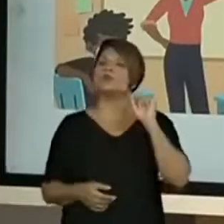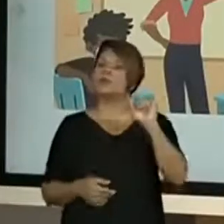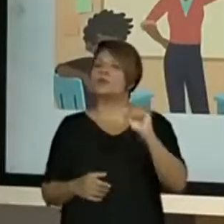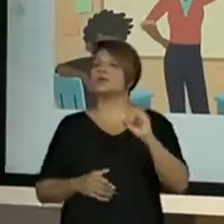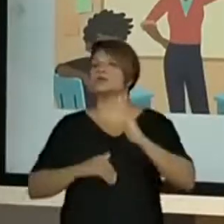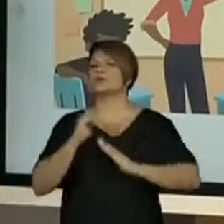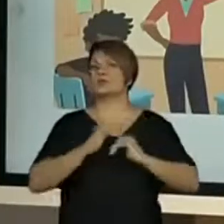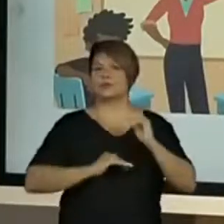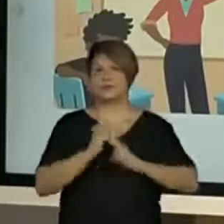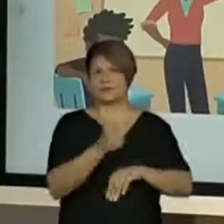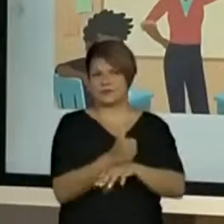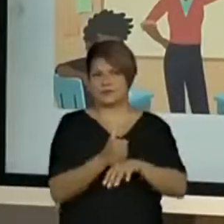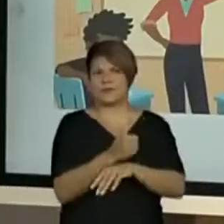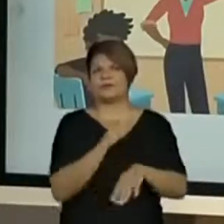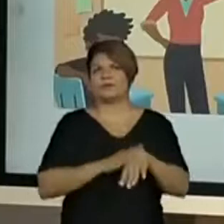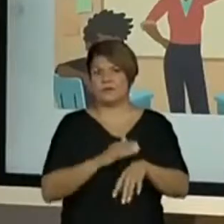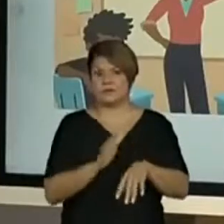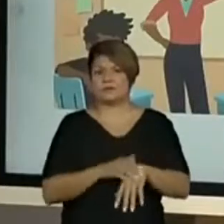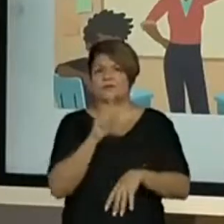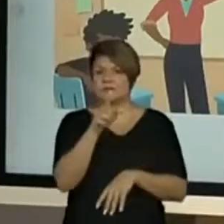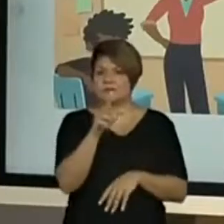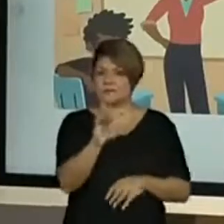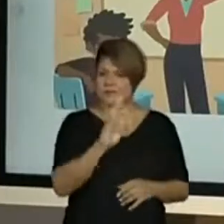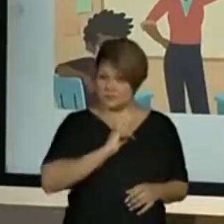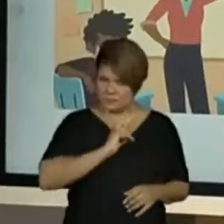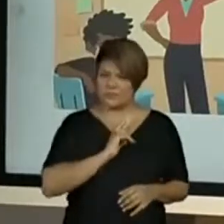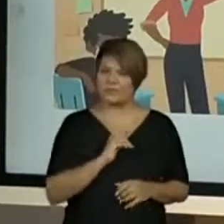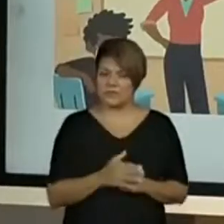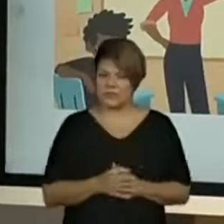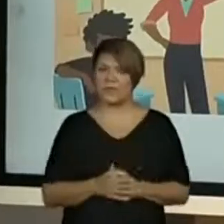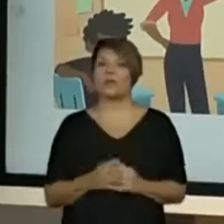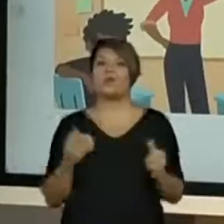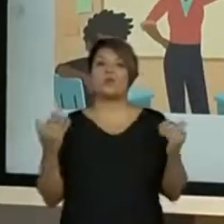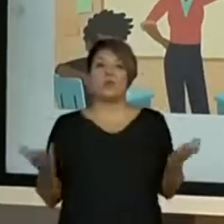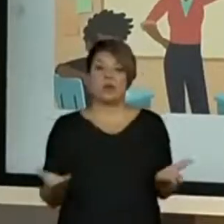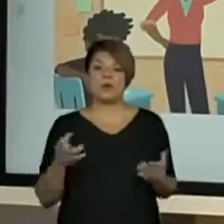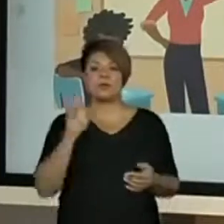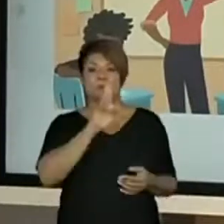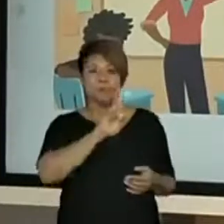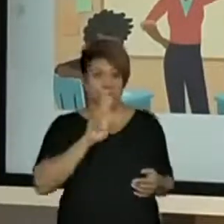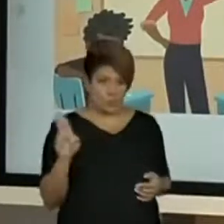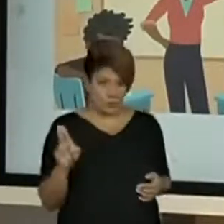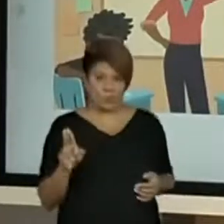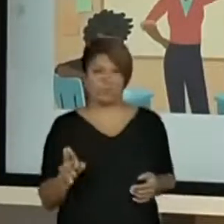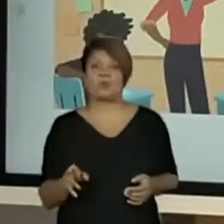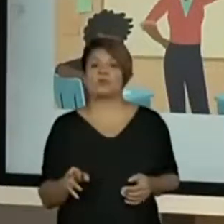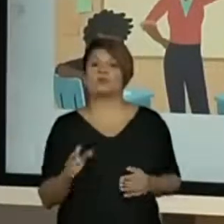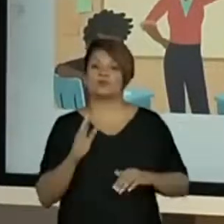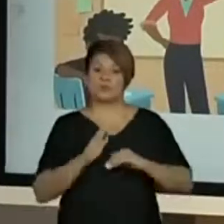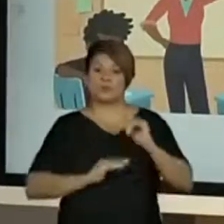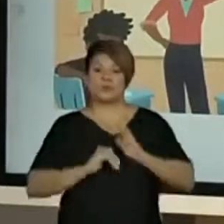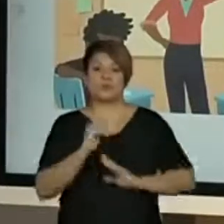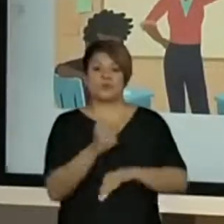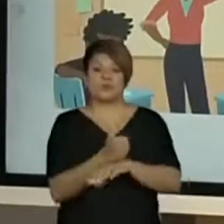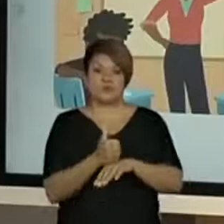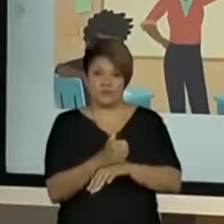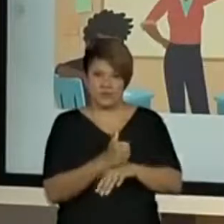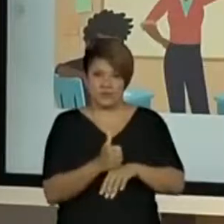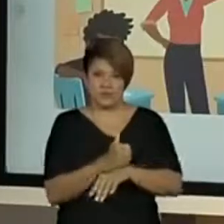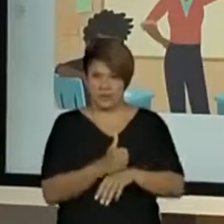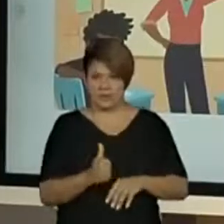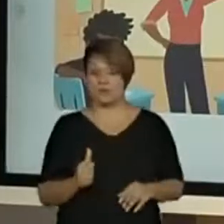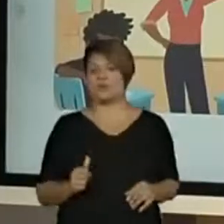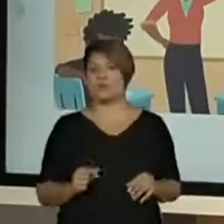responder aí para a professora, no chat de vocês, qual é o nome desse profissional, qual é a função